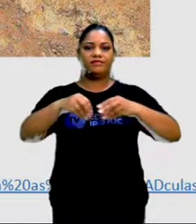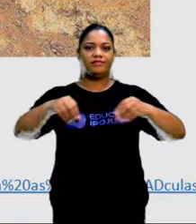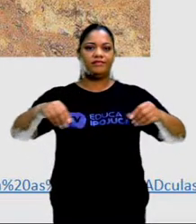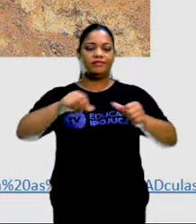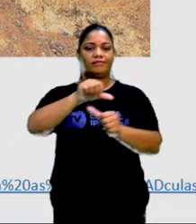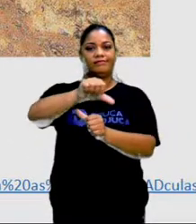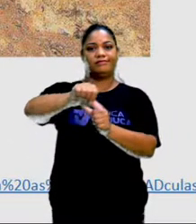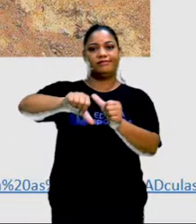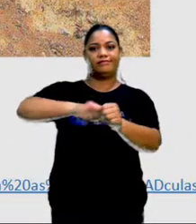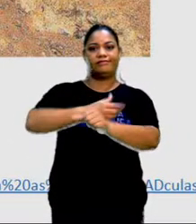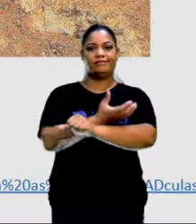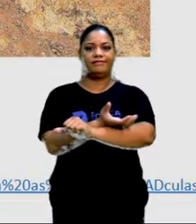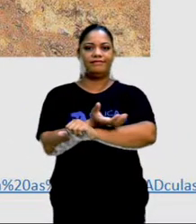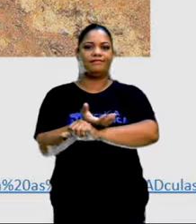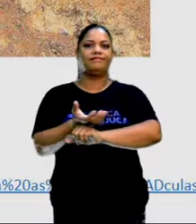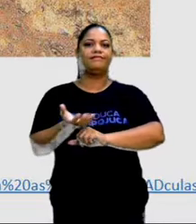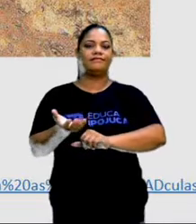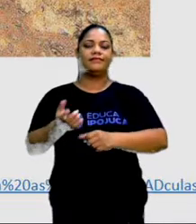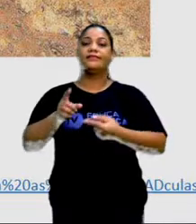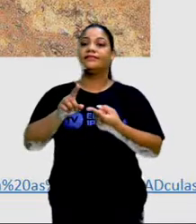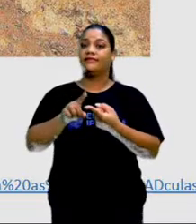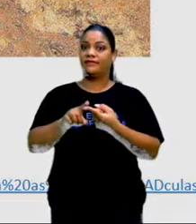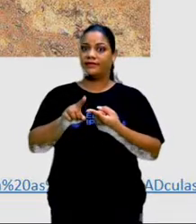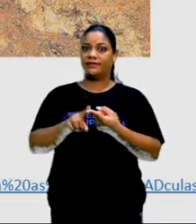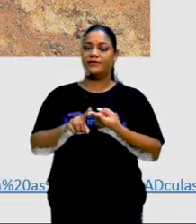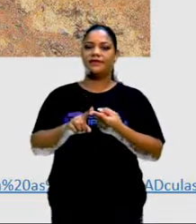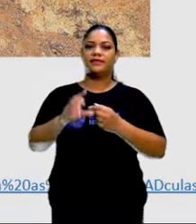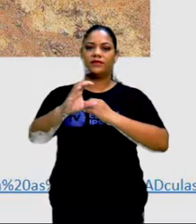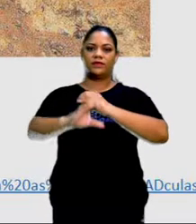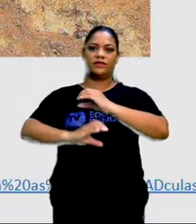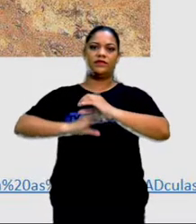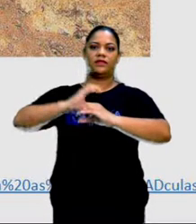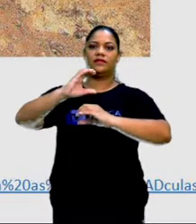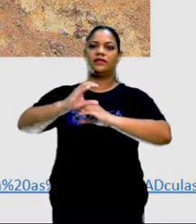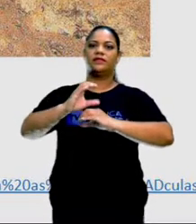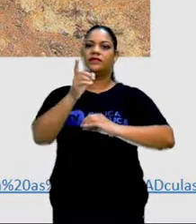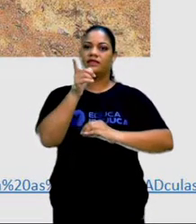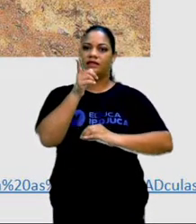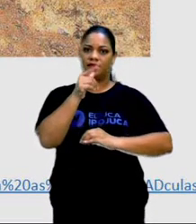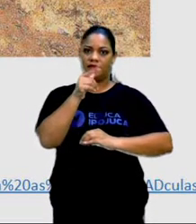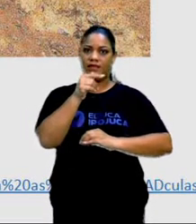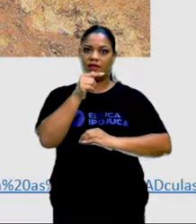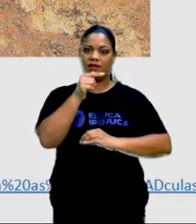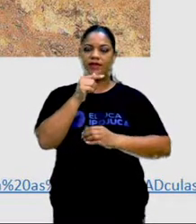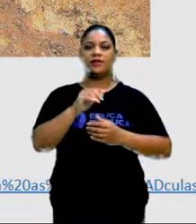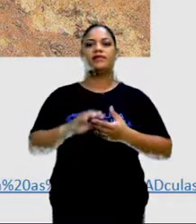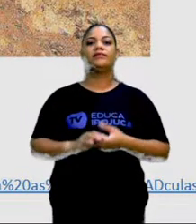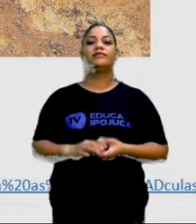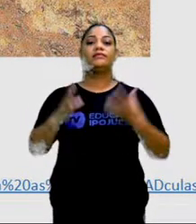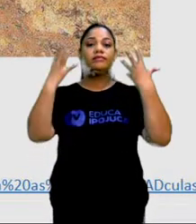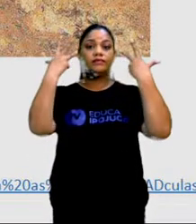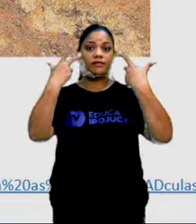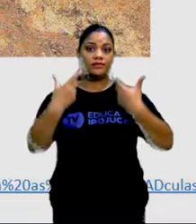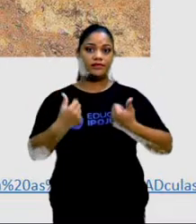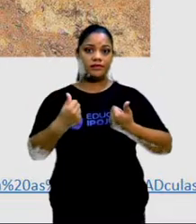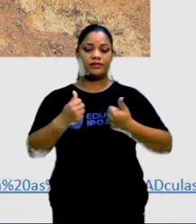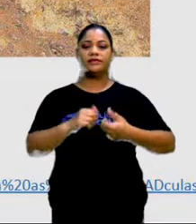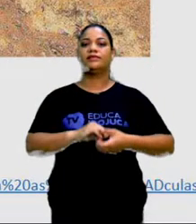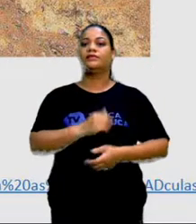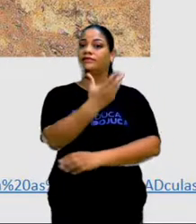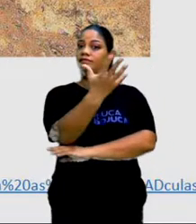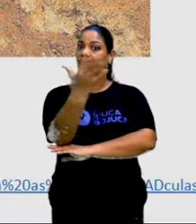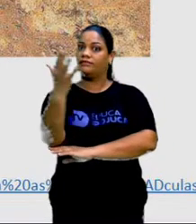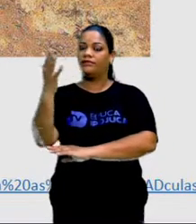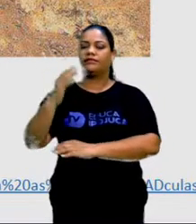vegetação e por sua vez também afeta o ciclo hidrológico e a fauna. Isso daqui que a gente está vendo nessa